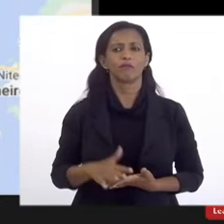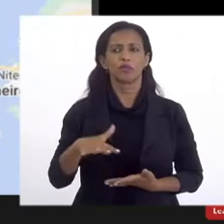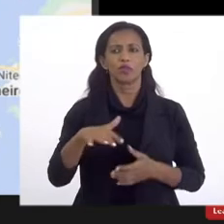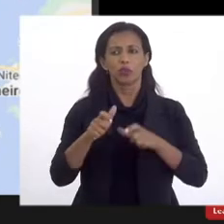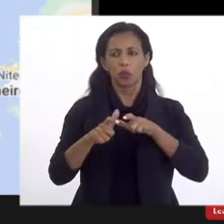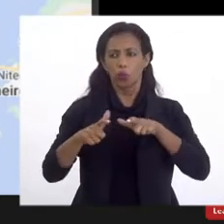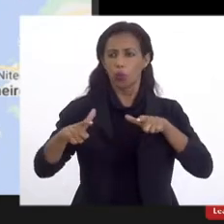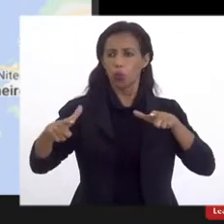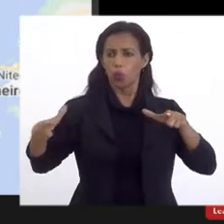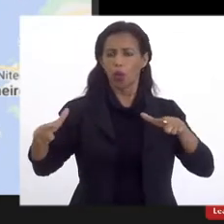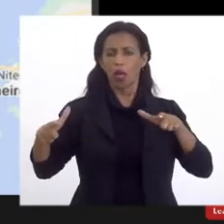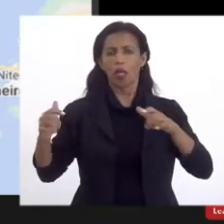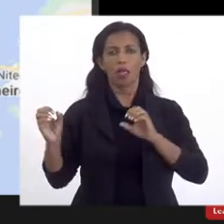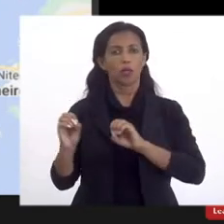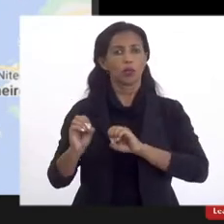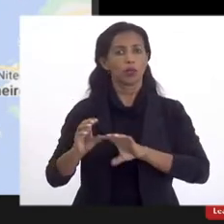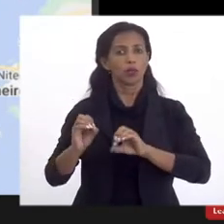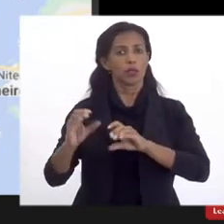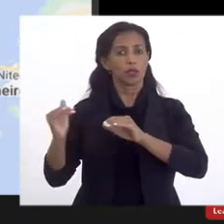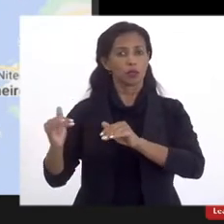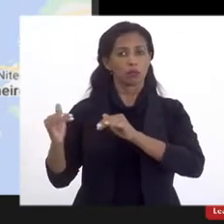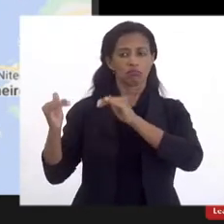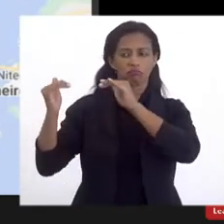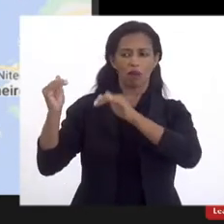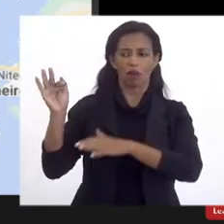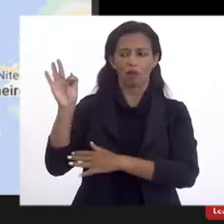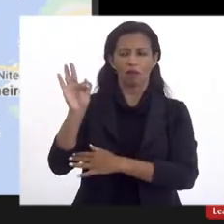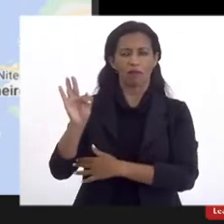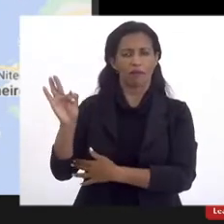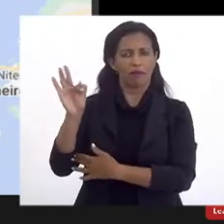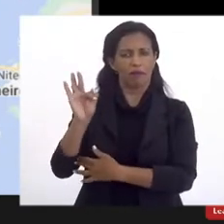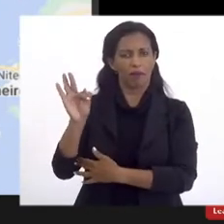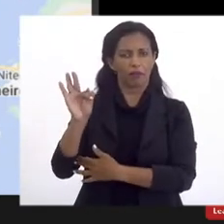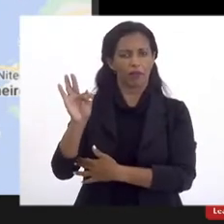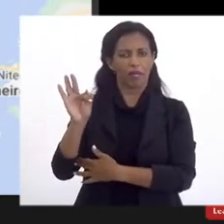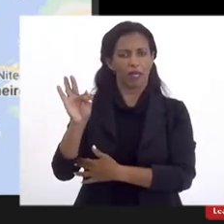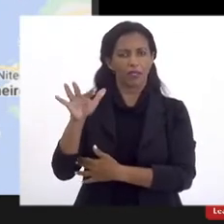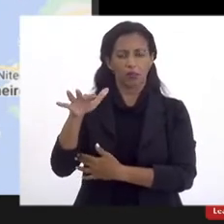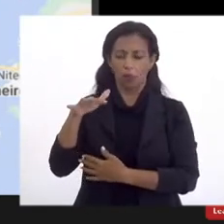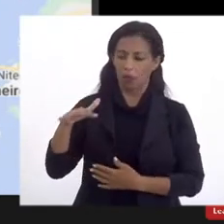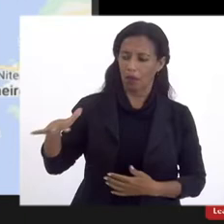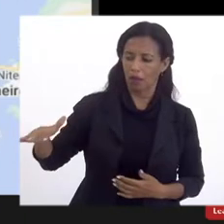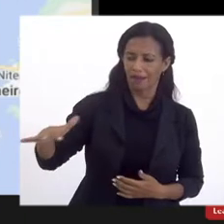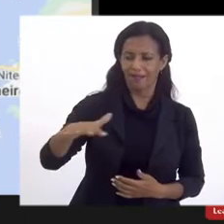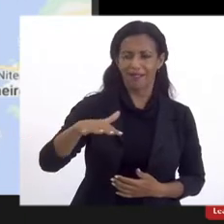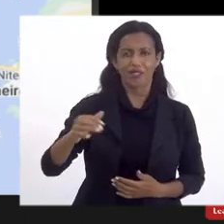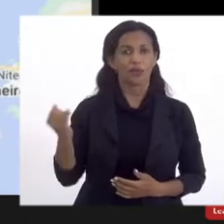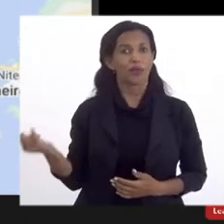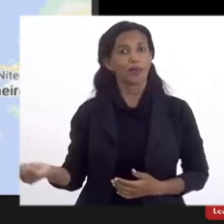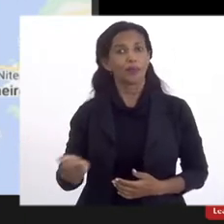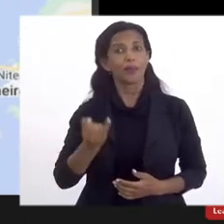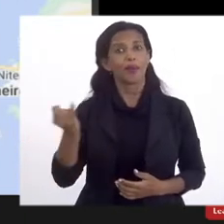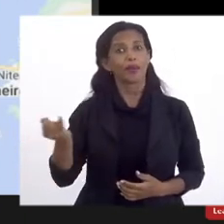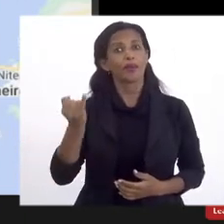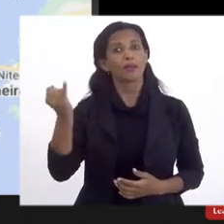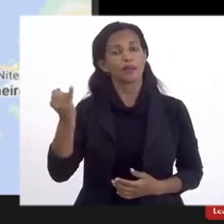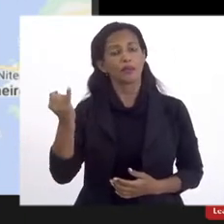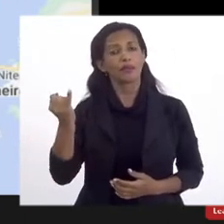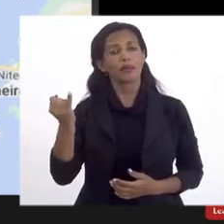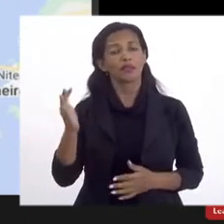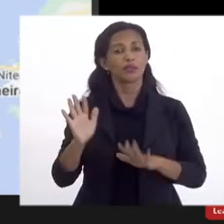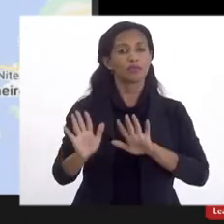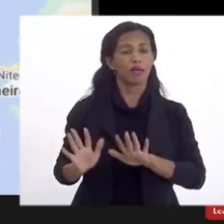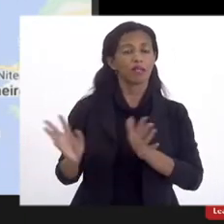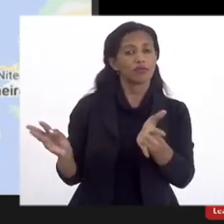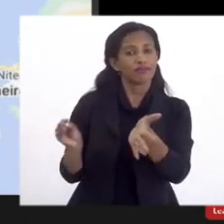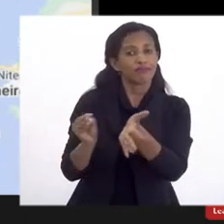ensino superior, aqui no Rio de Janeiro, né, para o crescimento de uma região muito importante, né, porém